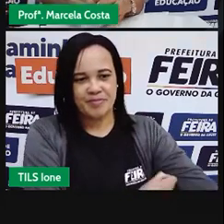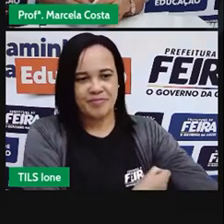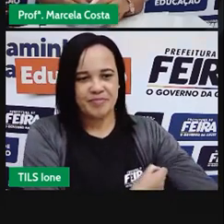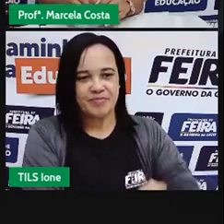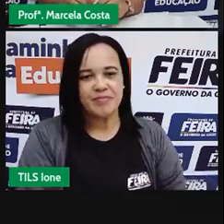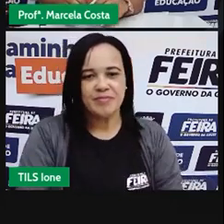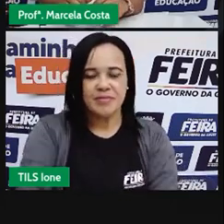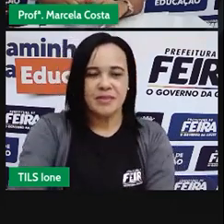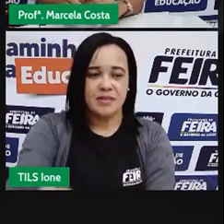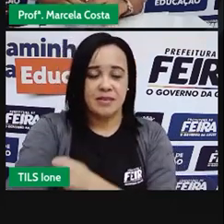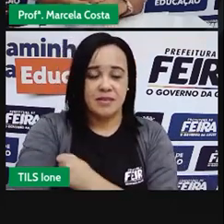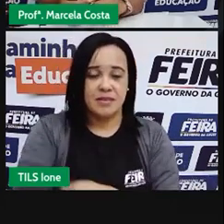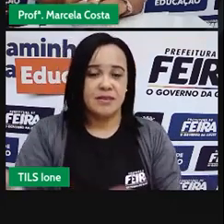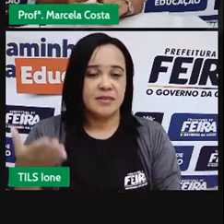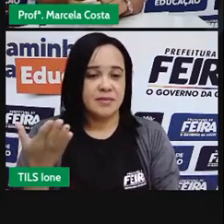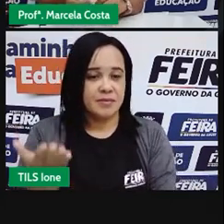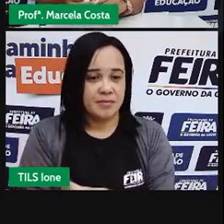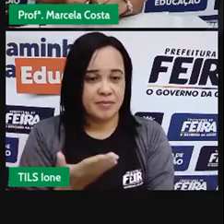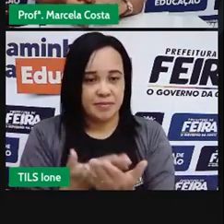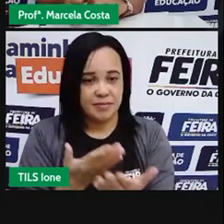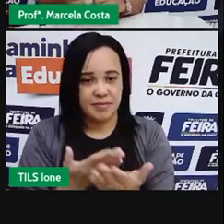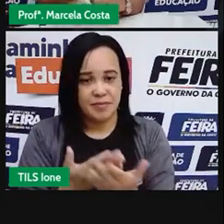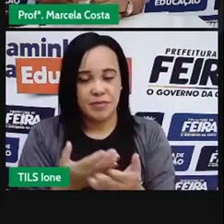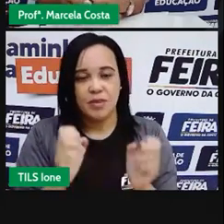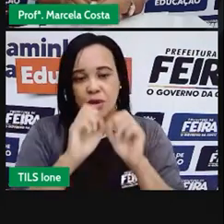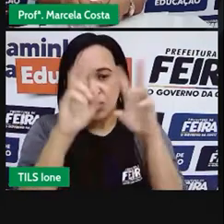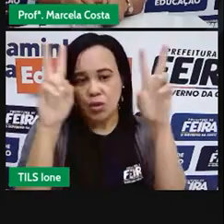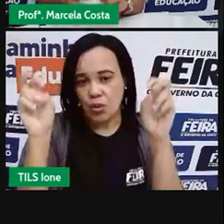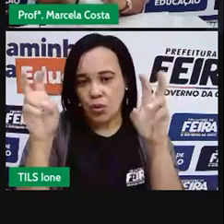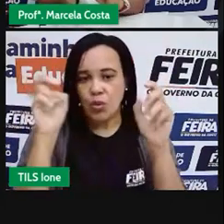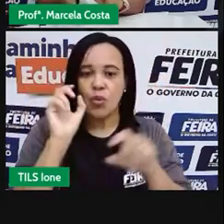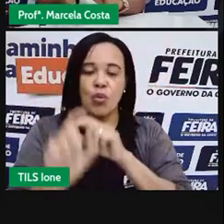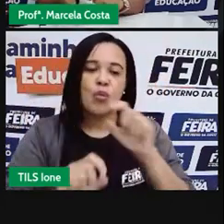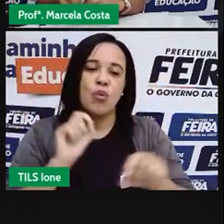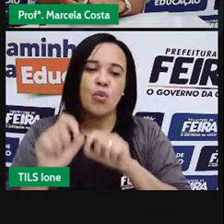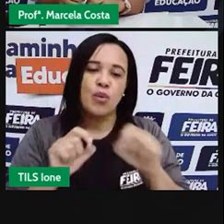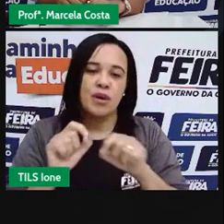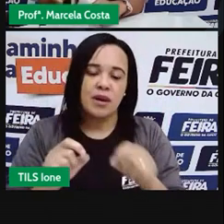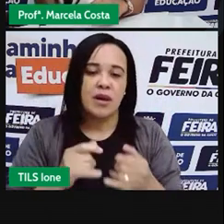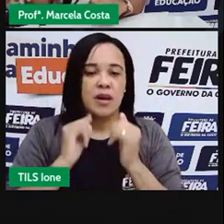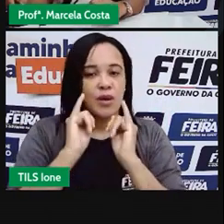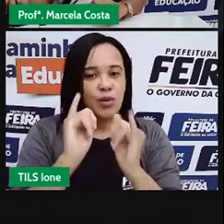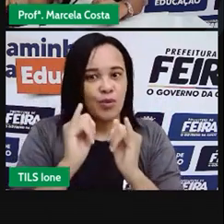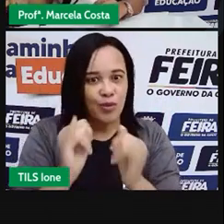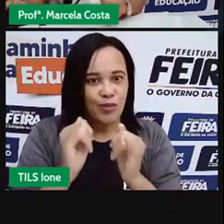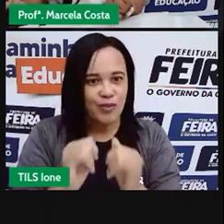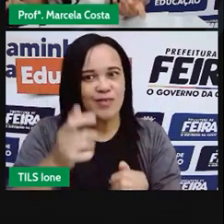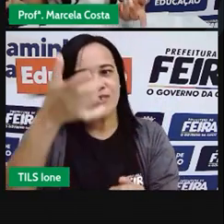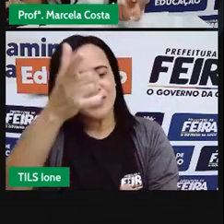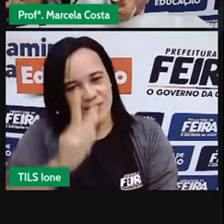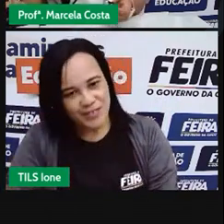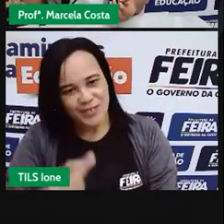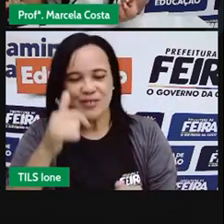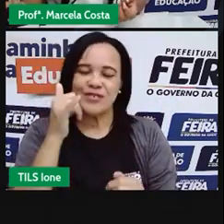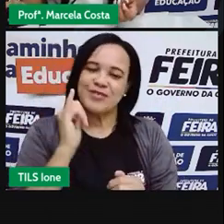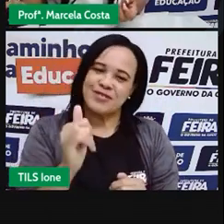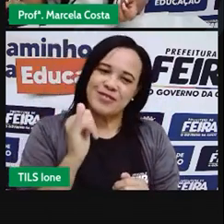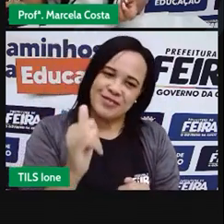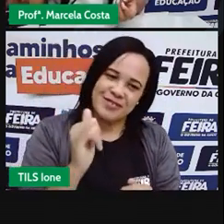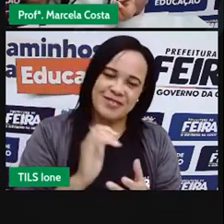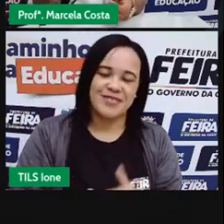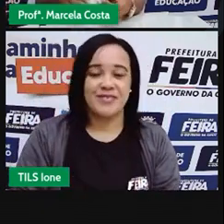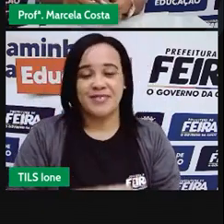Na aula de hoje a gente vai trabalhar com o tema Conta e Reconta. Na aula passada de